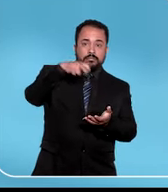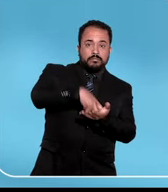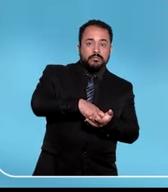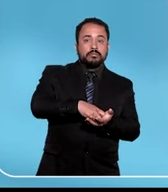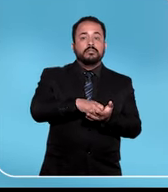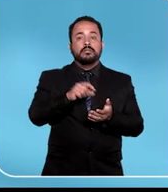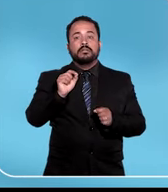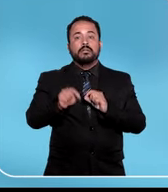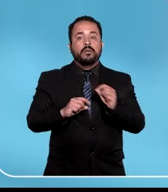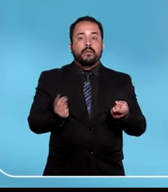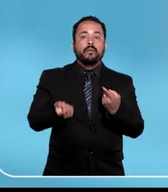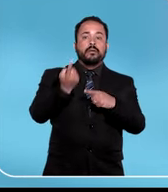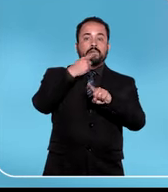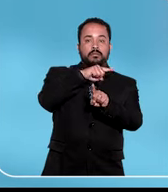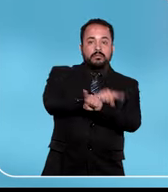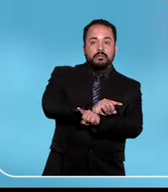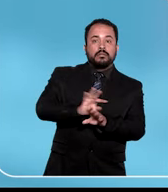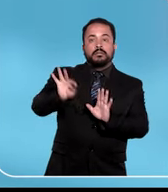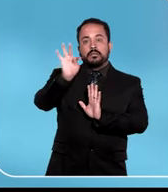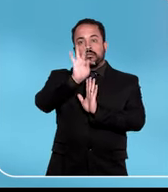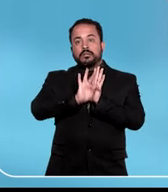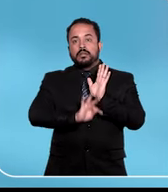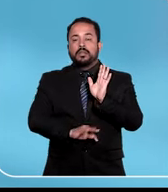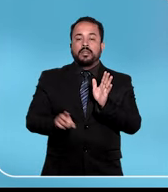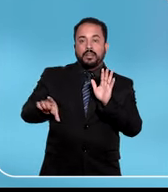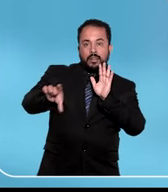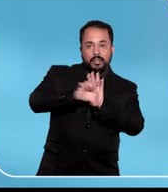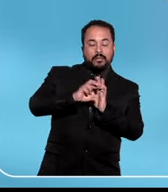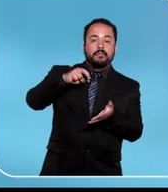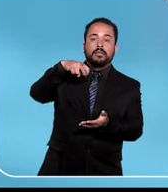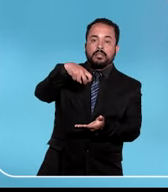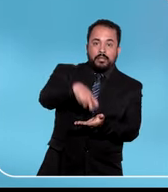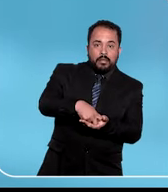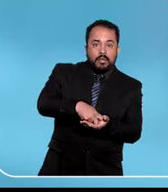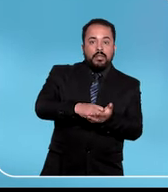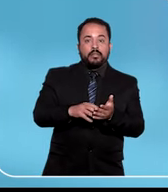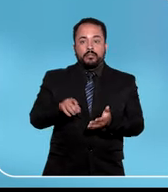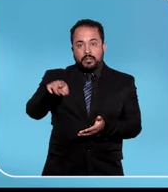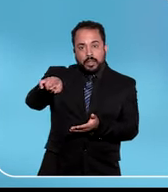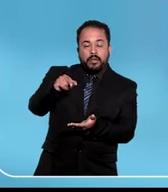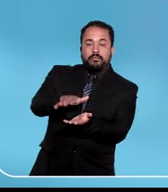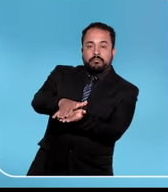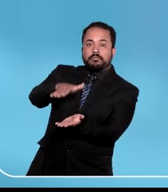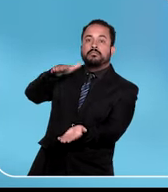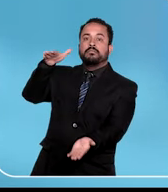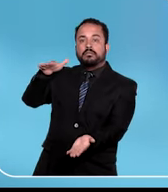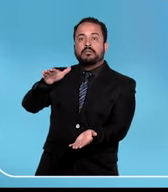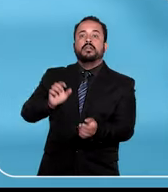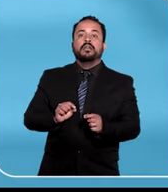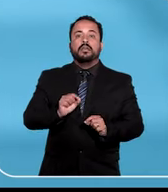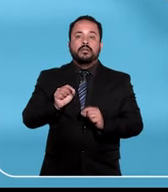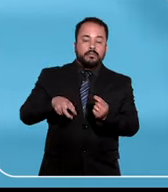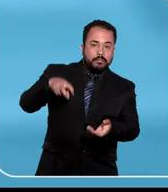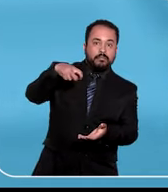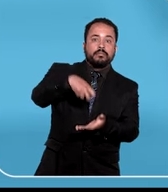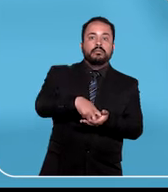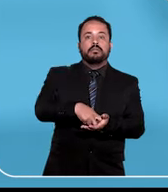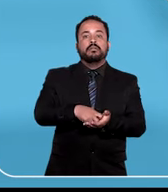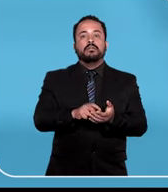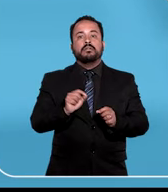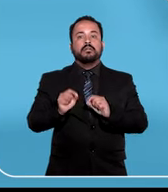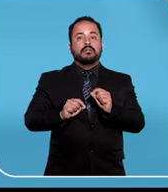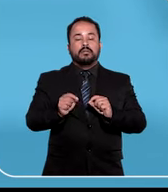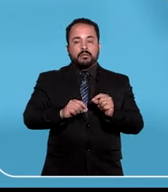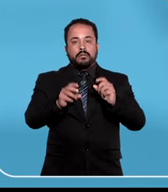Quando a sentença condenatória for contrária ao texto expresso da lei penal ou à evidência dos autos. Quando a sentença